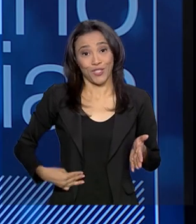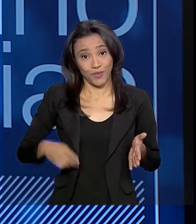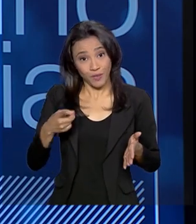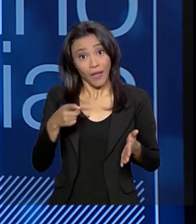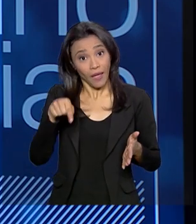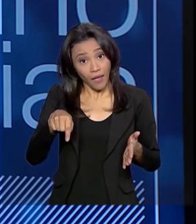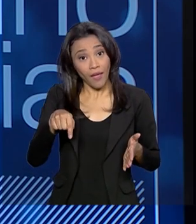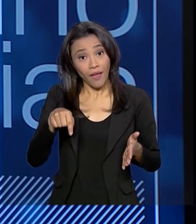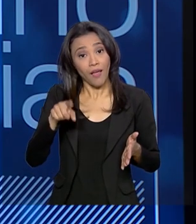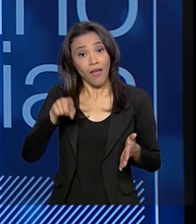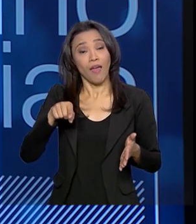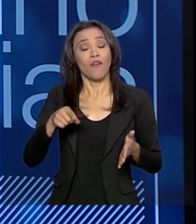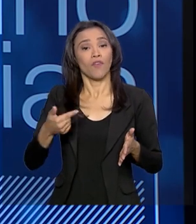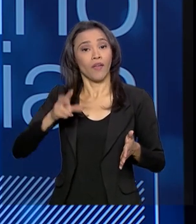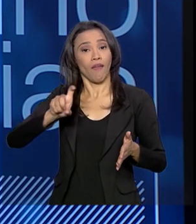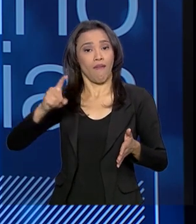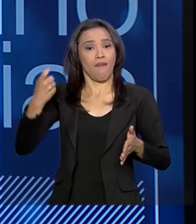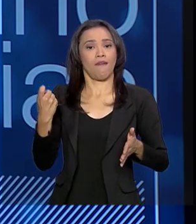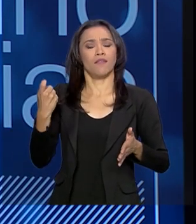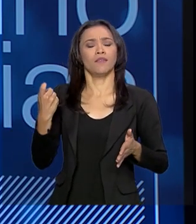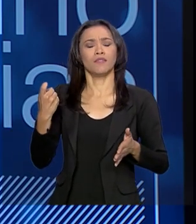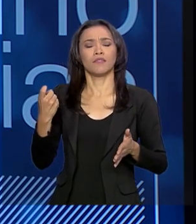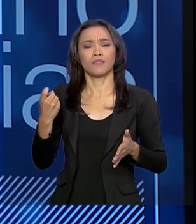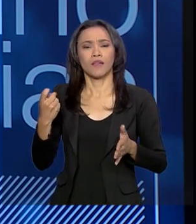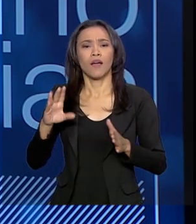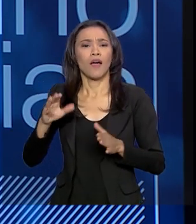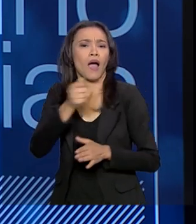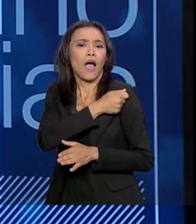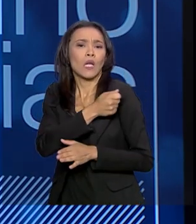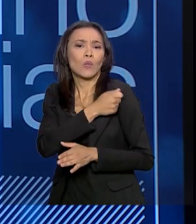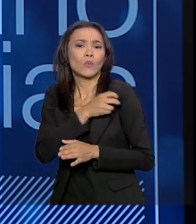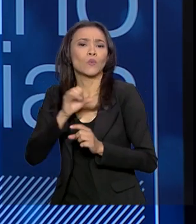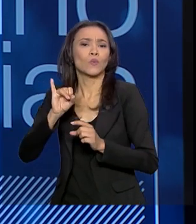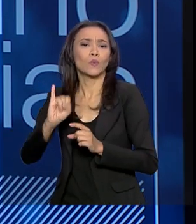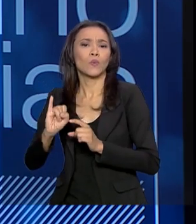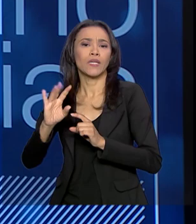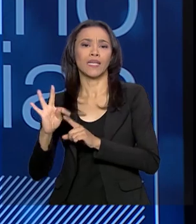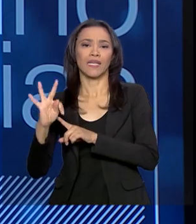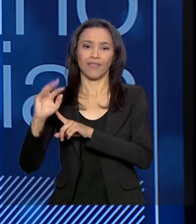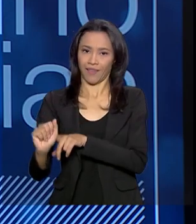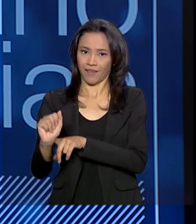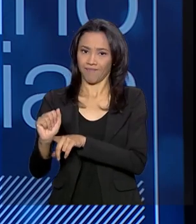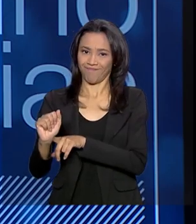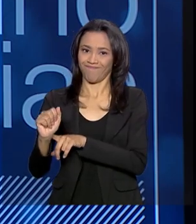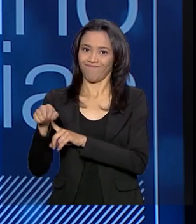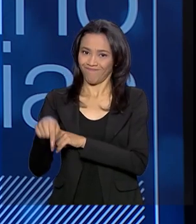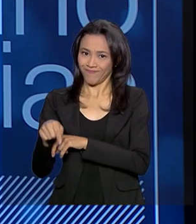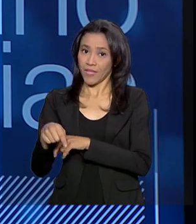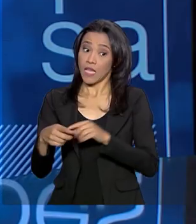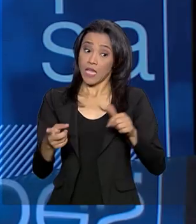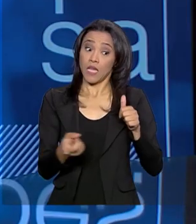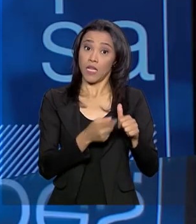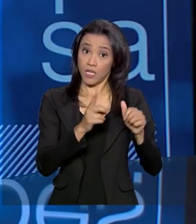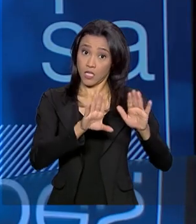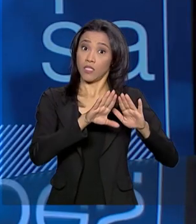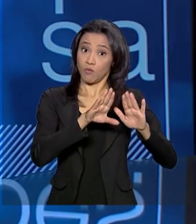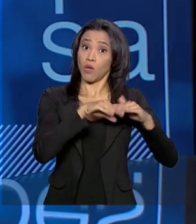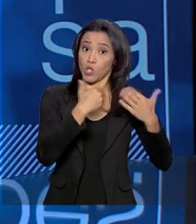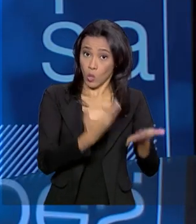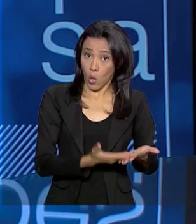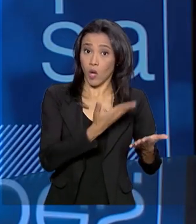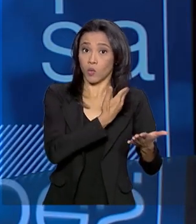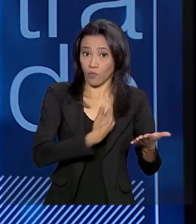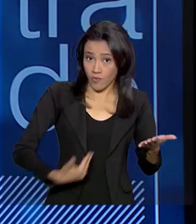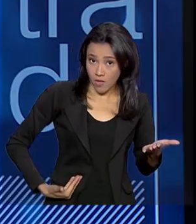aluno do ITA, do qual eu fui reitor recentemente, e o ITA é uma escola de excelência. Estudou na rede pública de ensino em Bauru, né? Fez rede